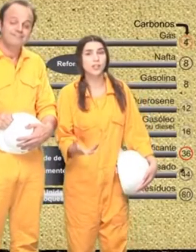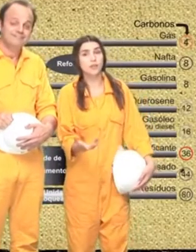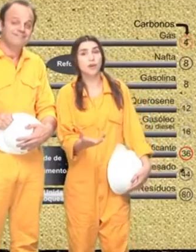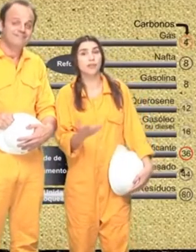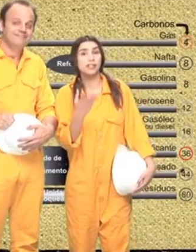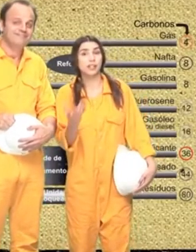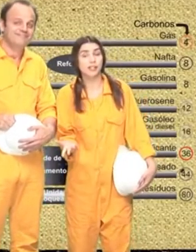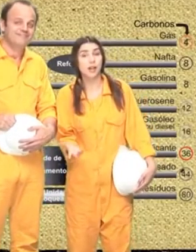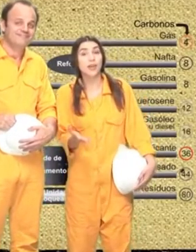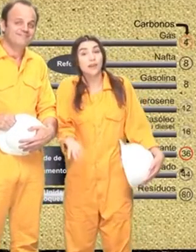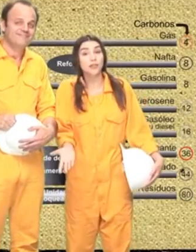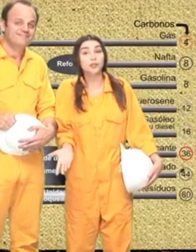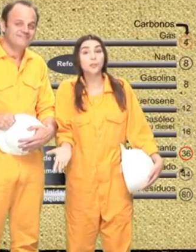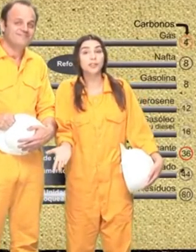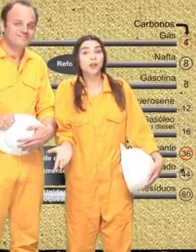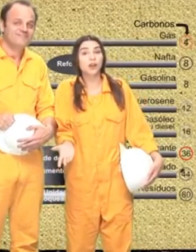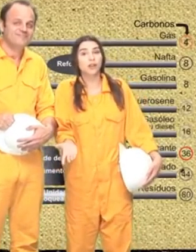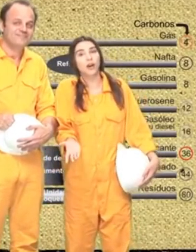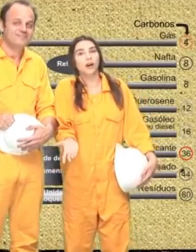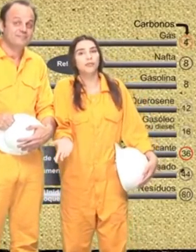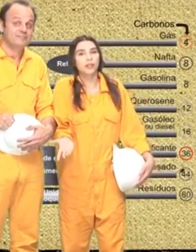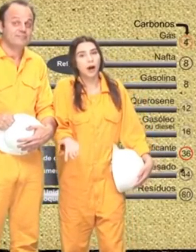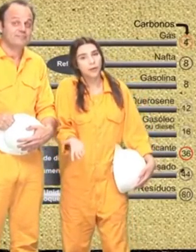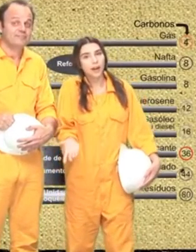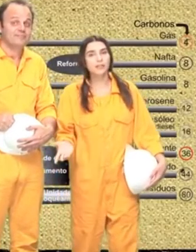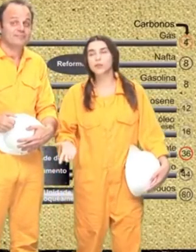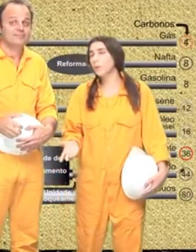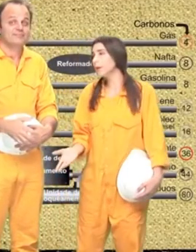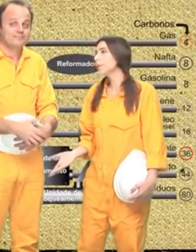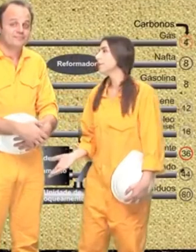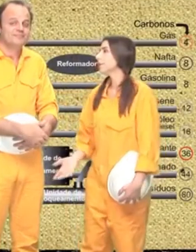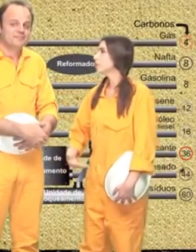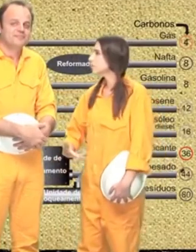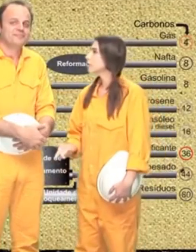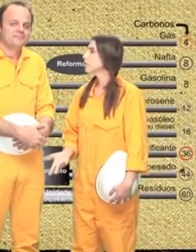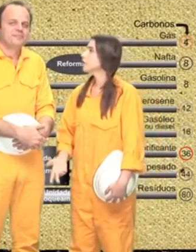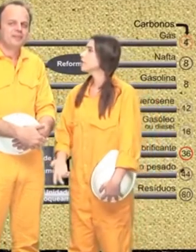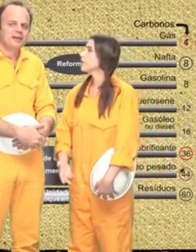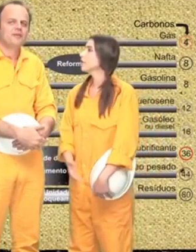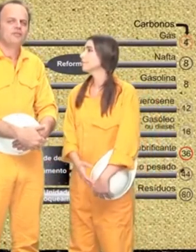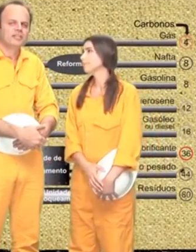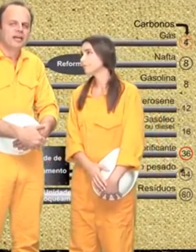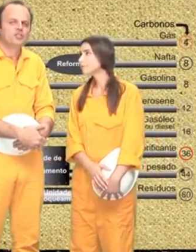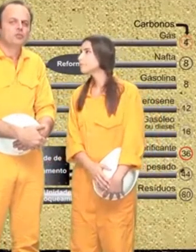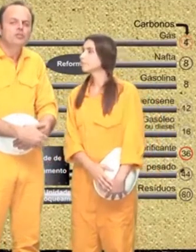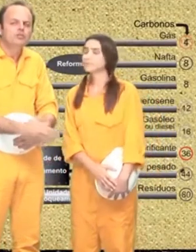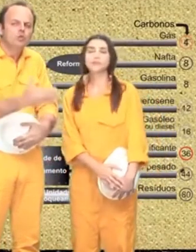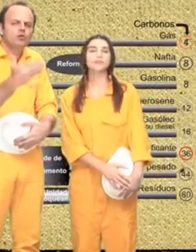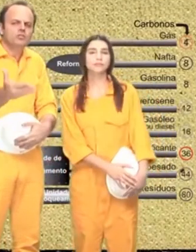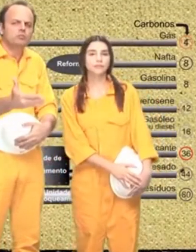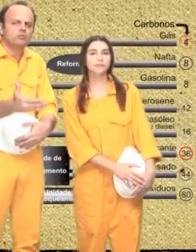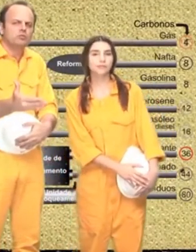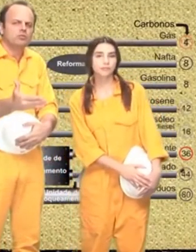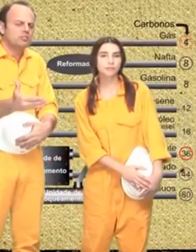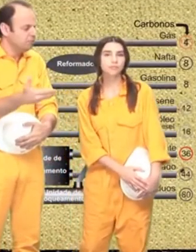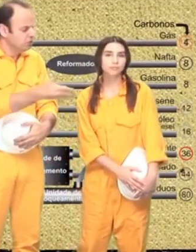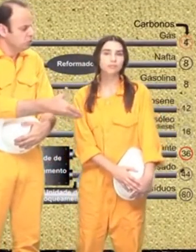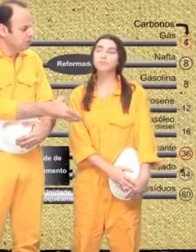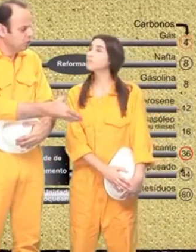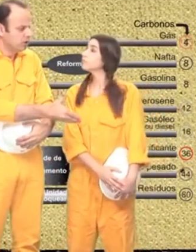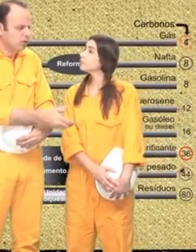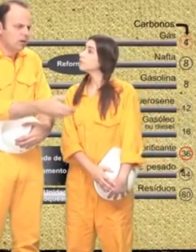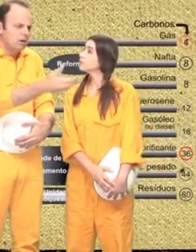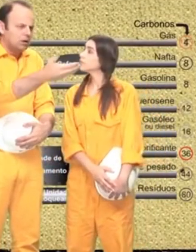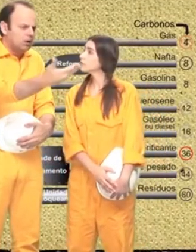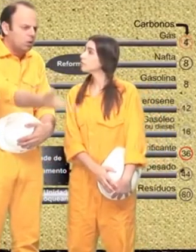muita coisa que envolve extração e refino do petróleo. Afinal, ele é super importante no nosso dia a dia. É verdade. Muitas coisas são produzidas a